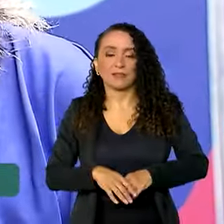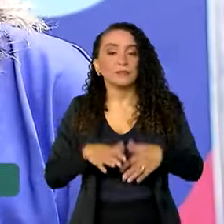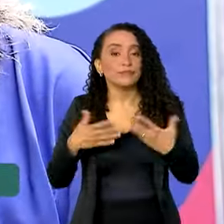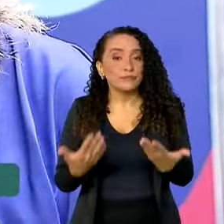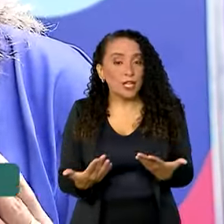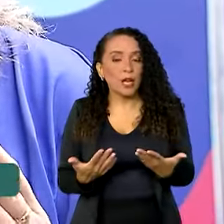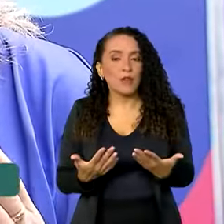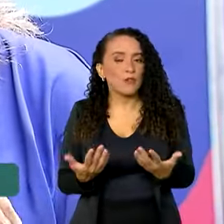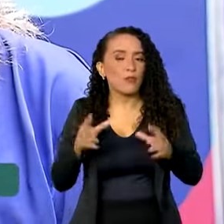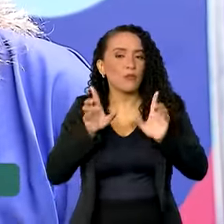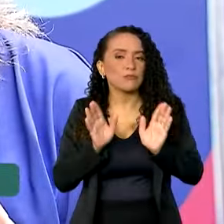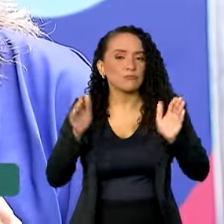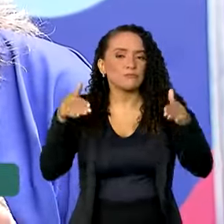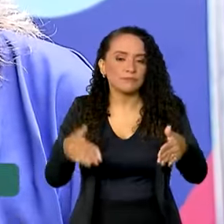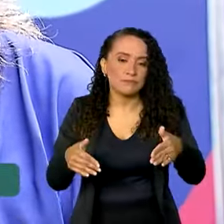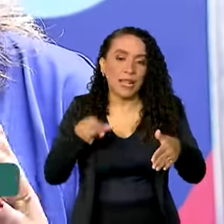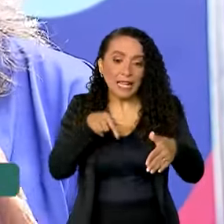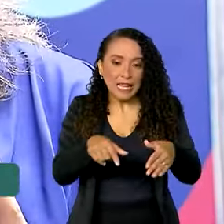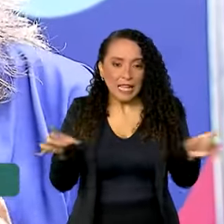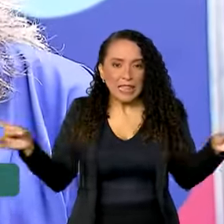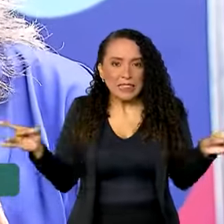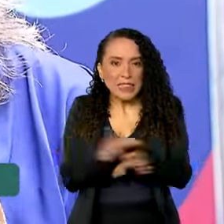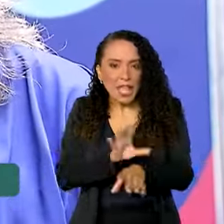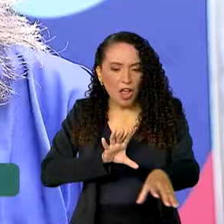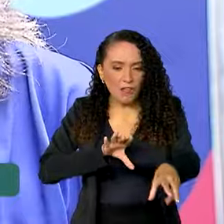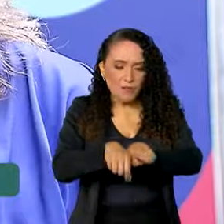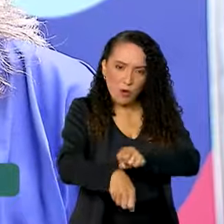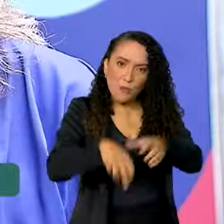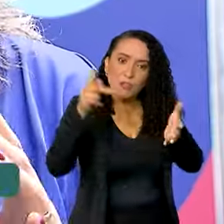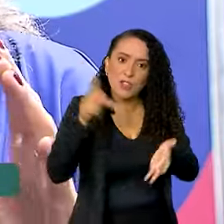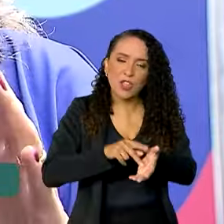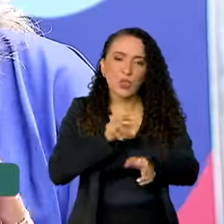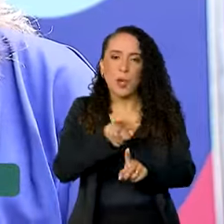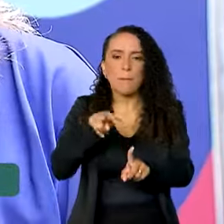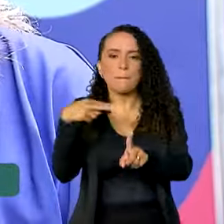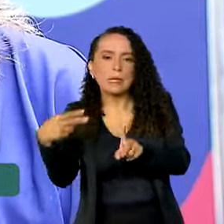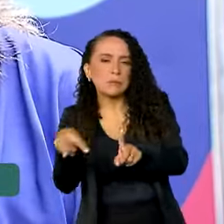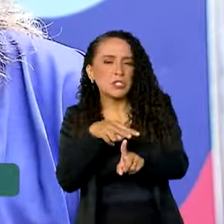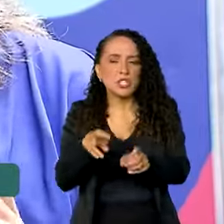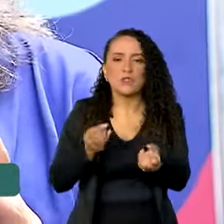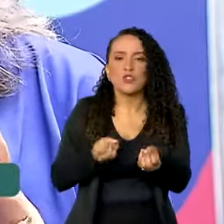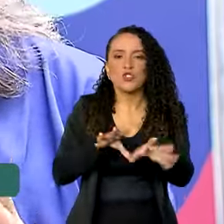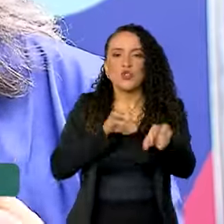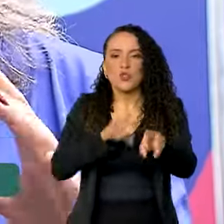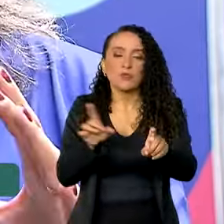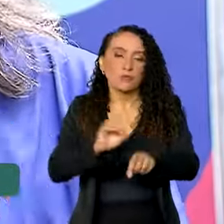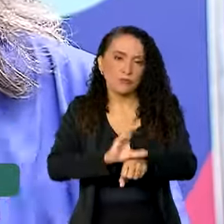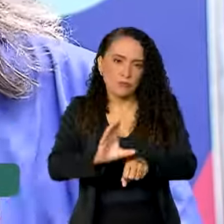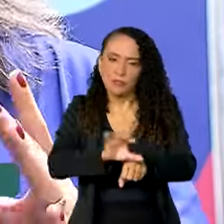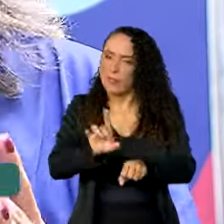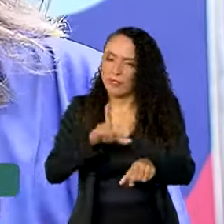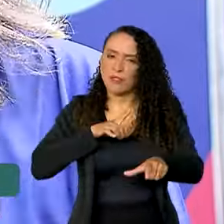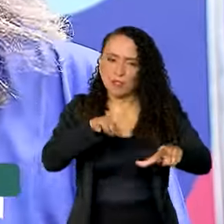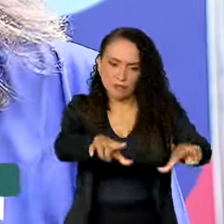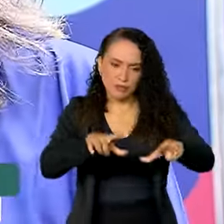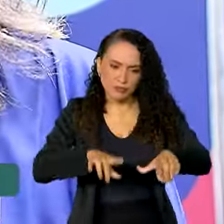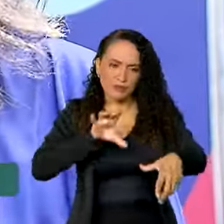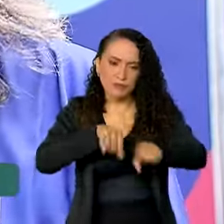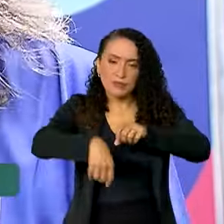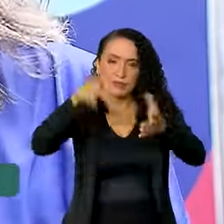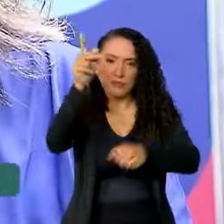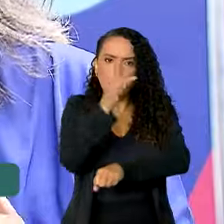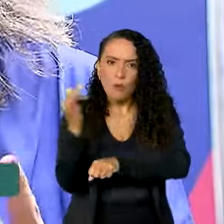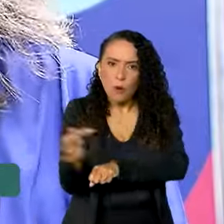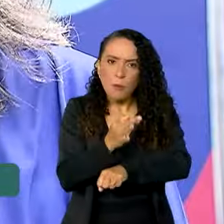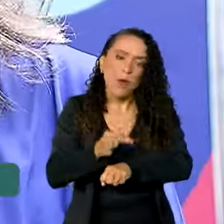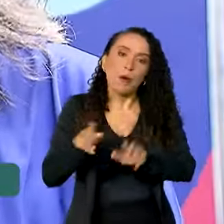Então, nesse sentido, eles saem daqui realmente formados. Não é só uma perspectiva de dar um curso. Eles têm uma certificação formal, né,